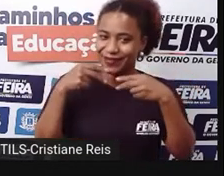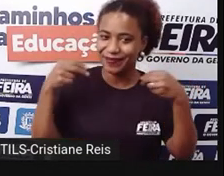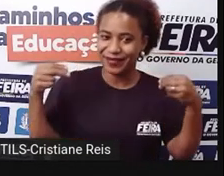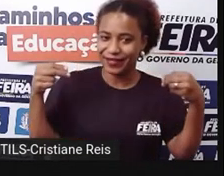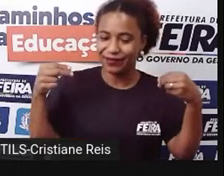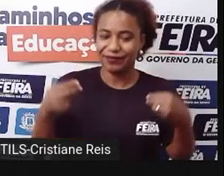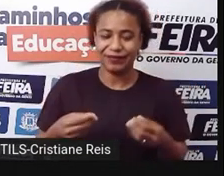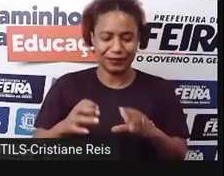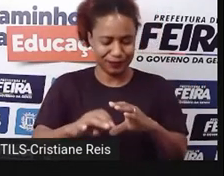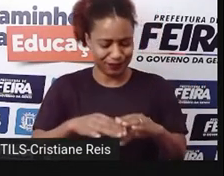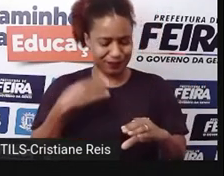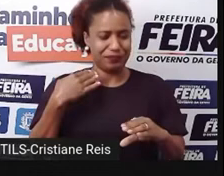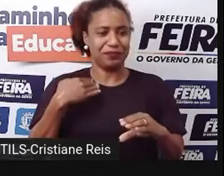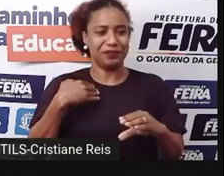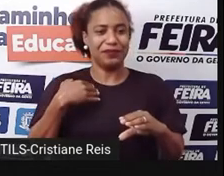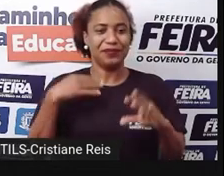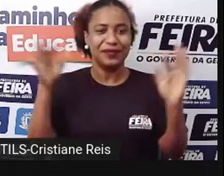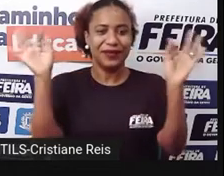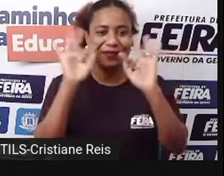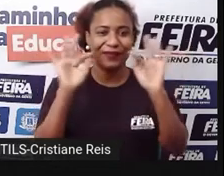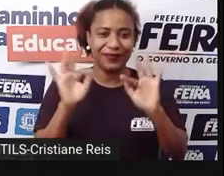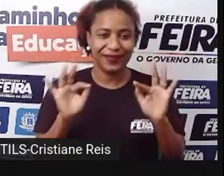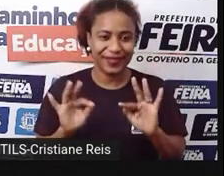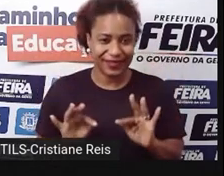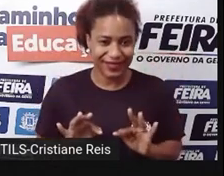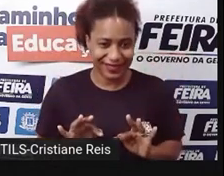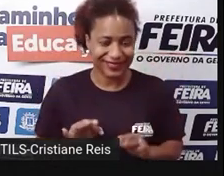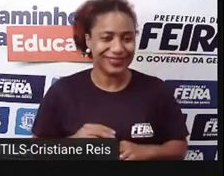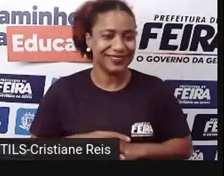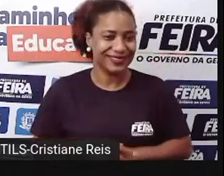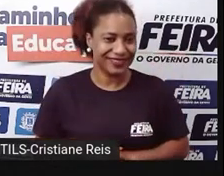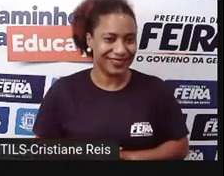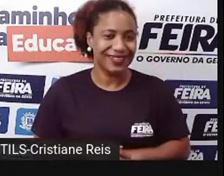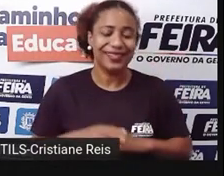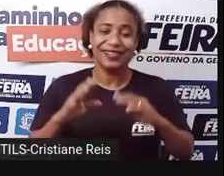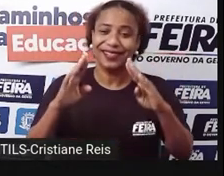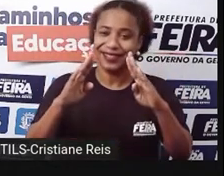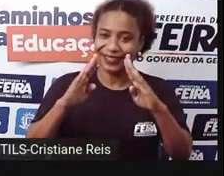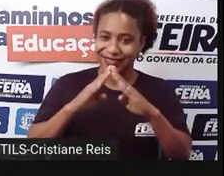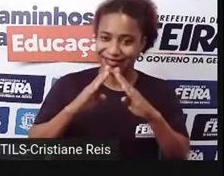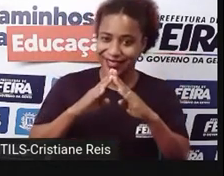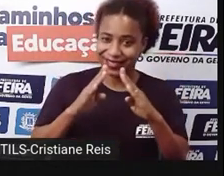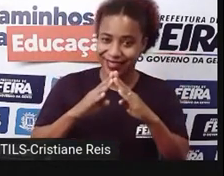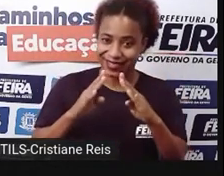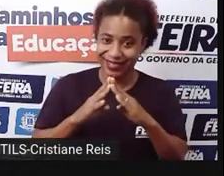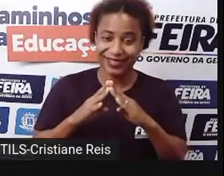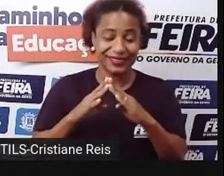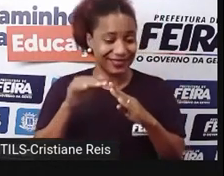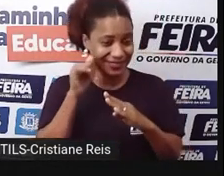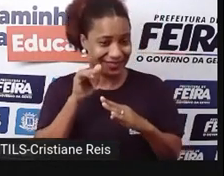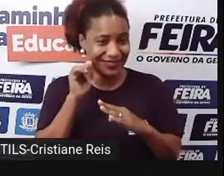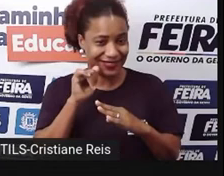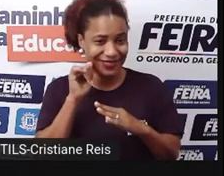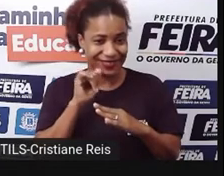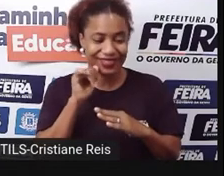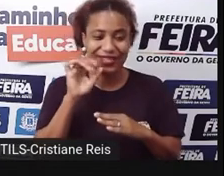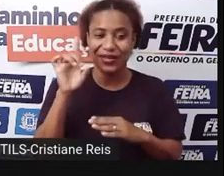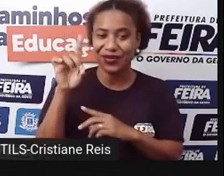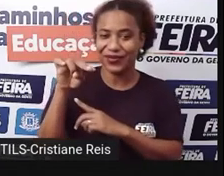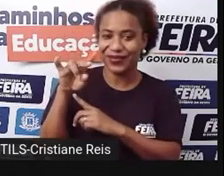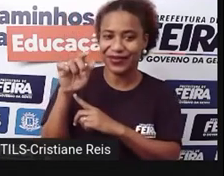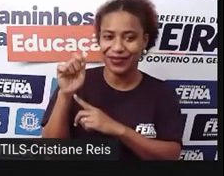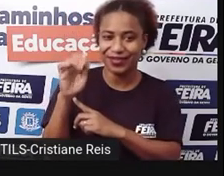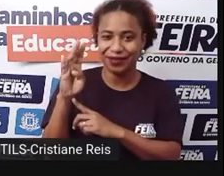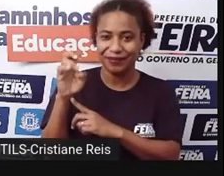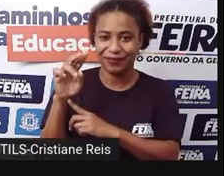-mail. Na casa de Dona Benta, onde faço umas estripulinhas de vez em quando, ela um dia contou